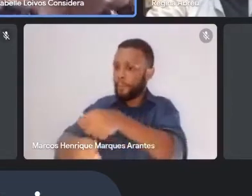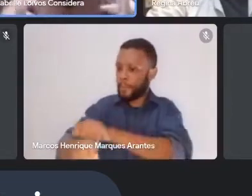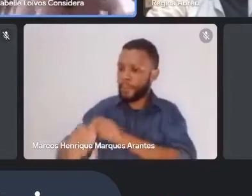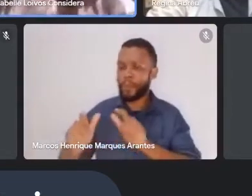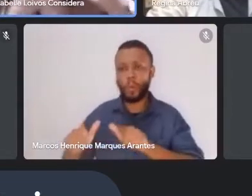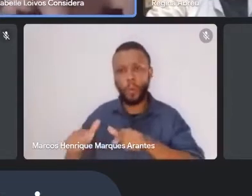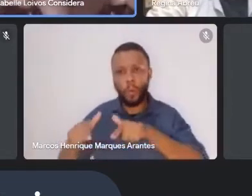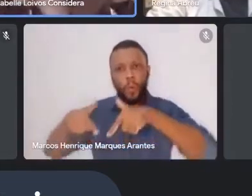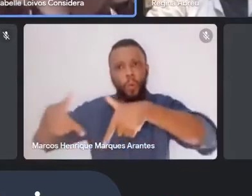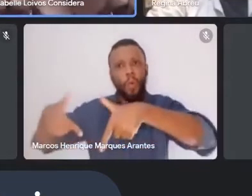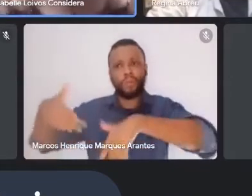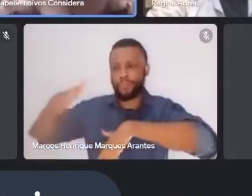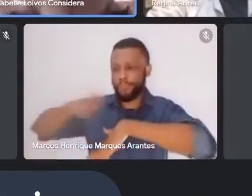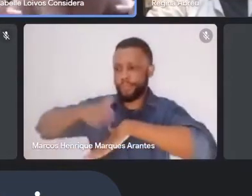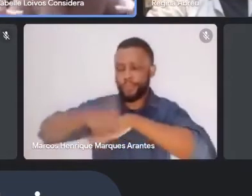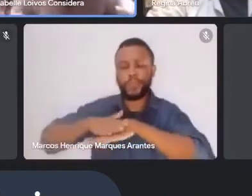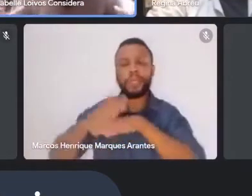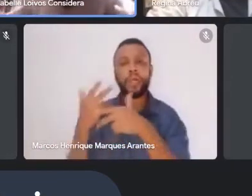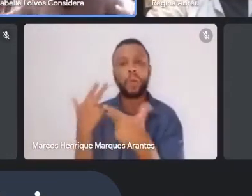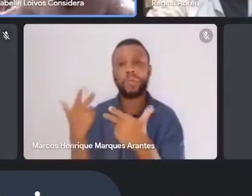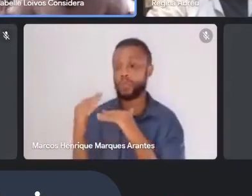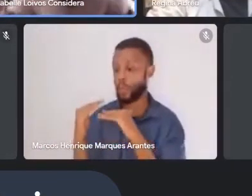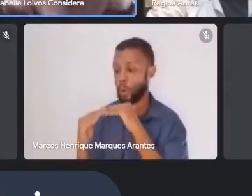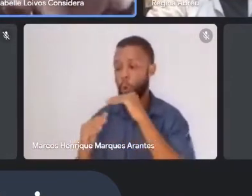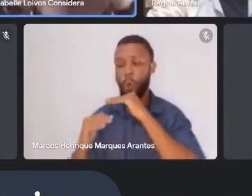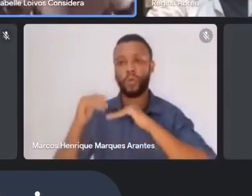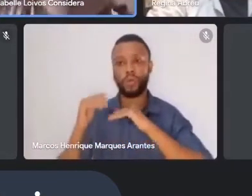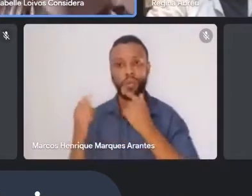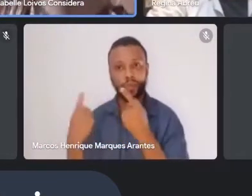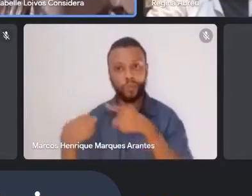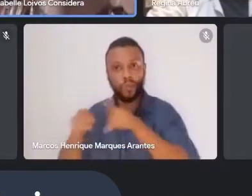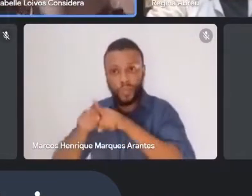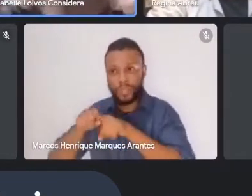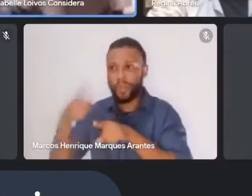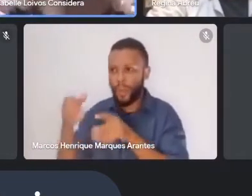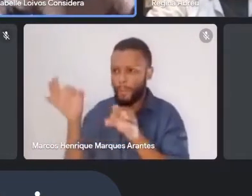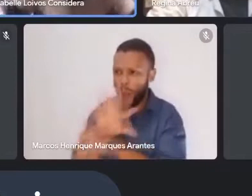Aquela coisa de construir junto. Depois saíam com o Judas, né?